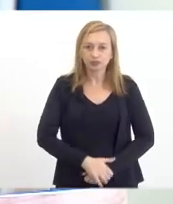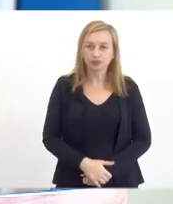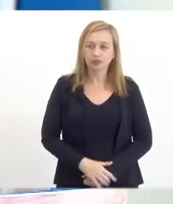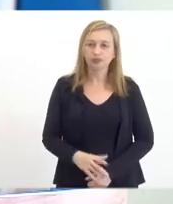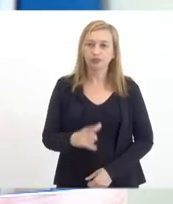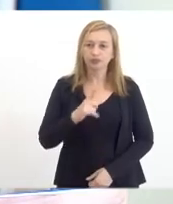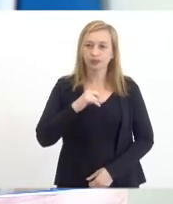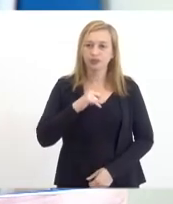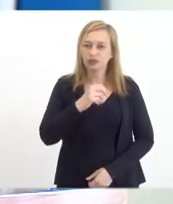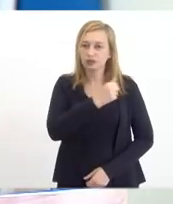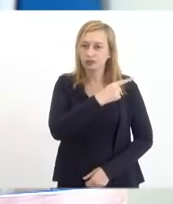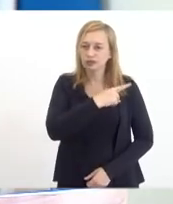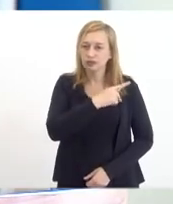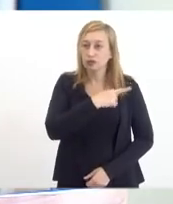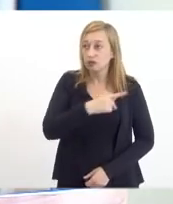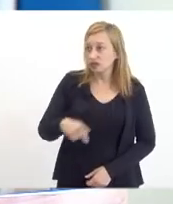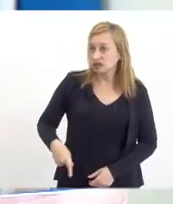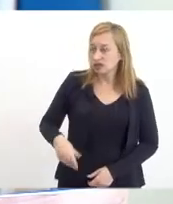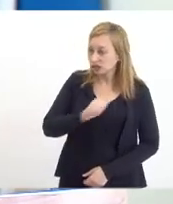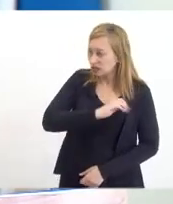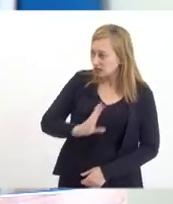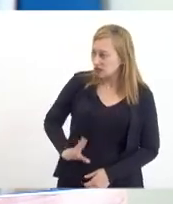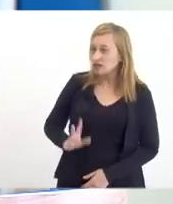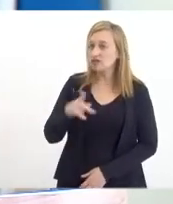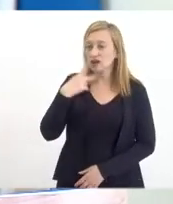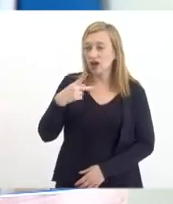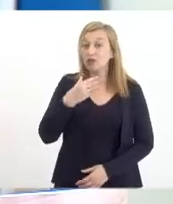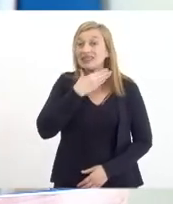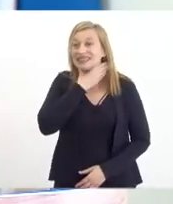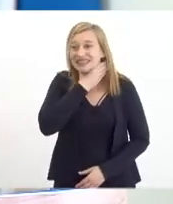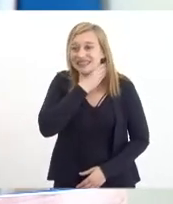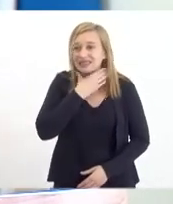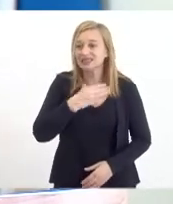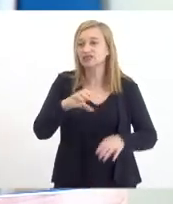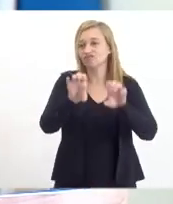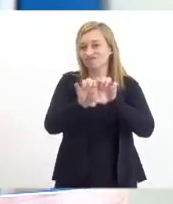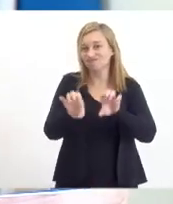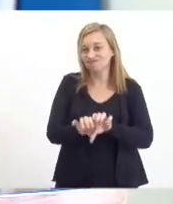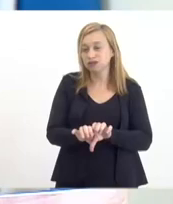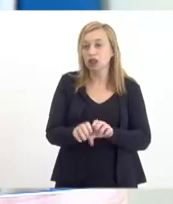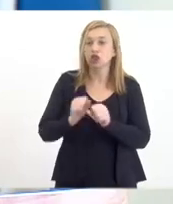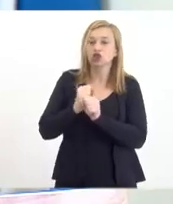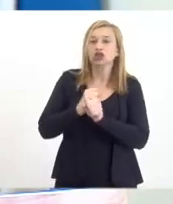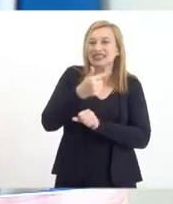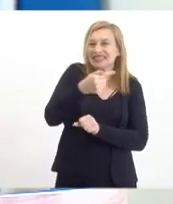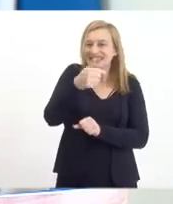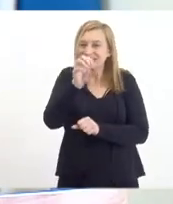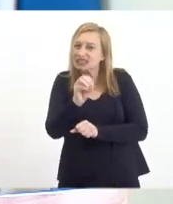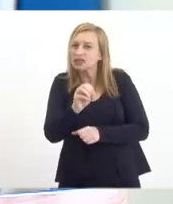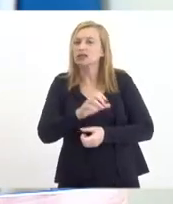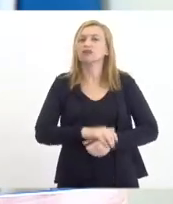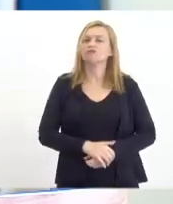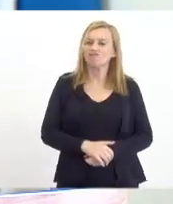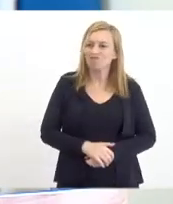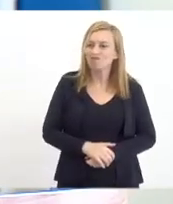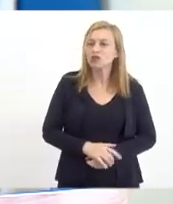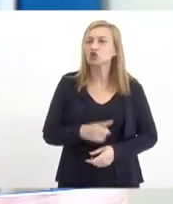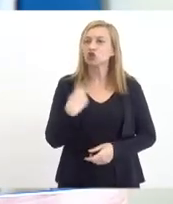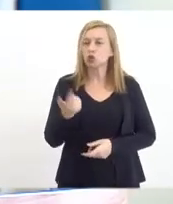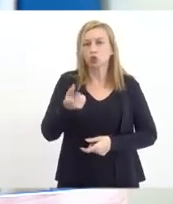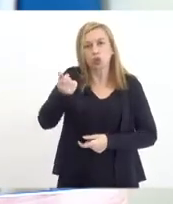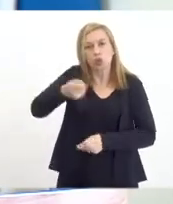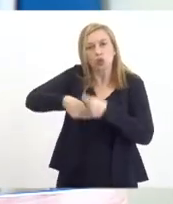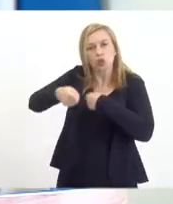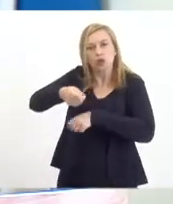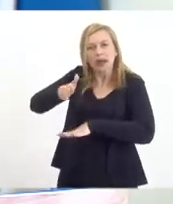tem, como o presidente André colocou, uma crise estrutural. Ou seja, desde os anos 70, nós somos a economia